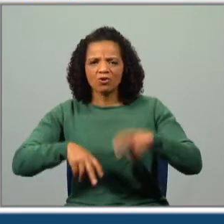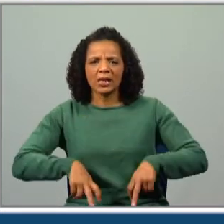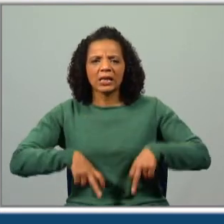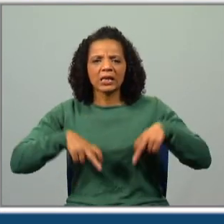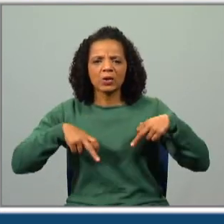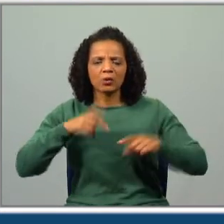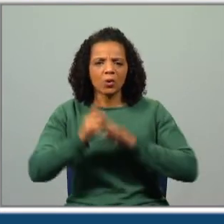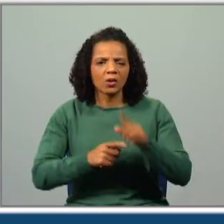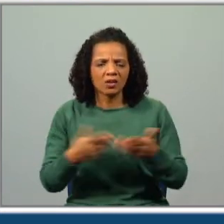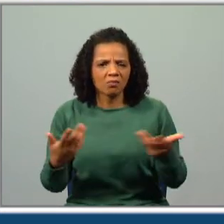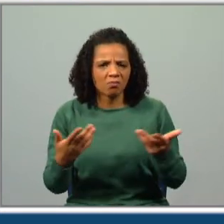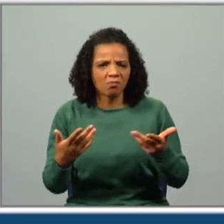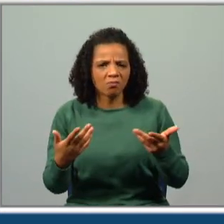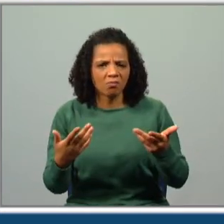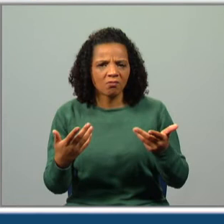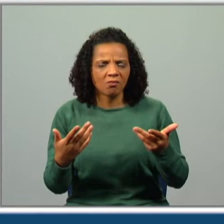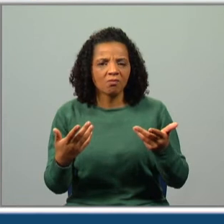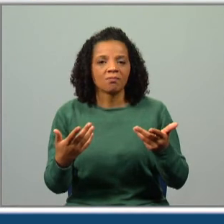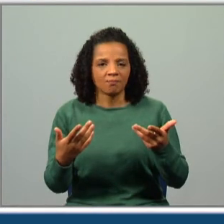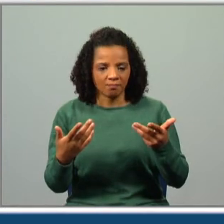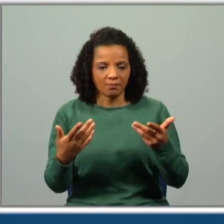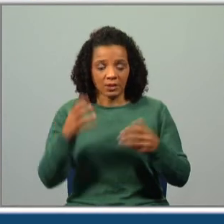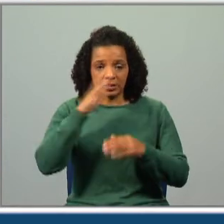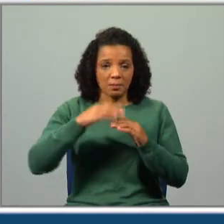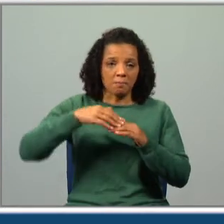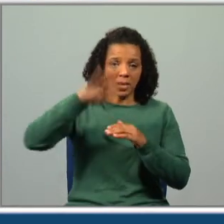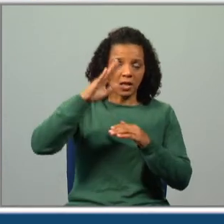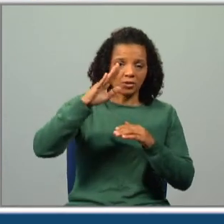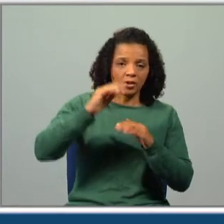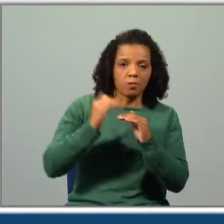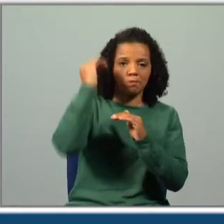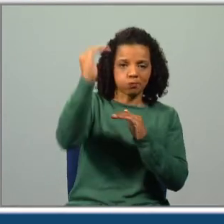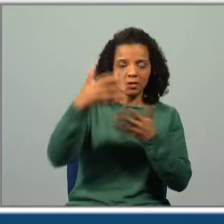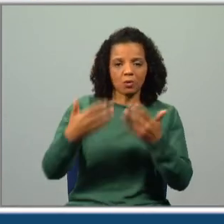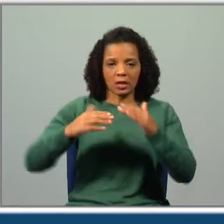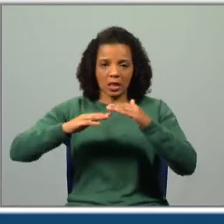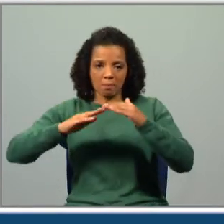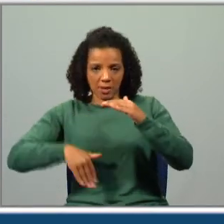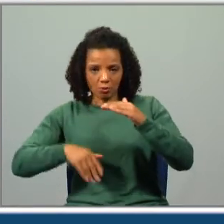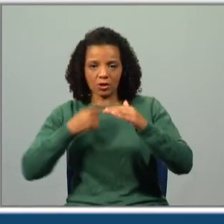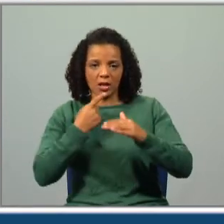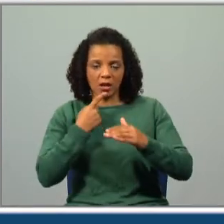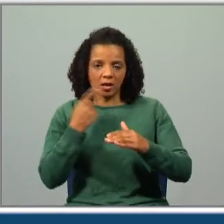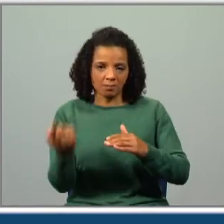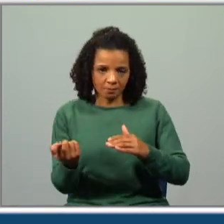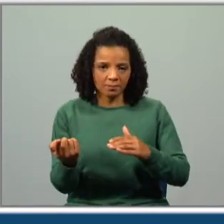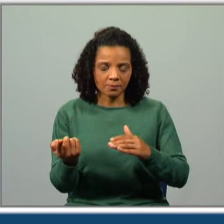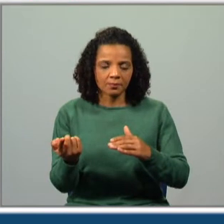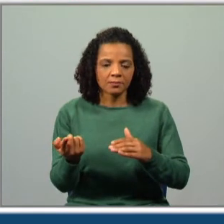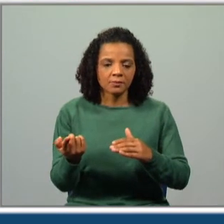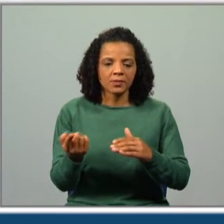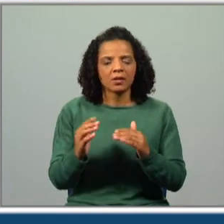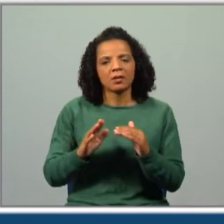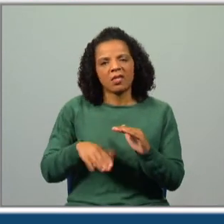o quê? A ideia de... Se o mais era superioridade, nesta, muito bem. É uma ideia de